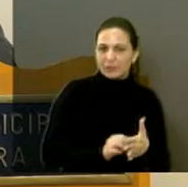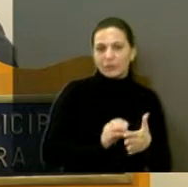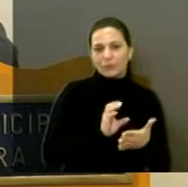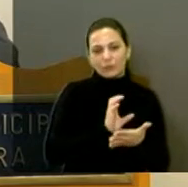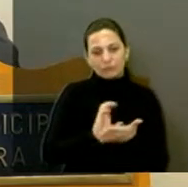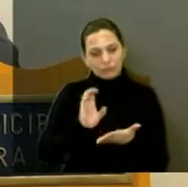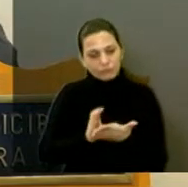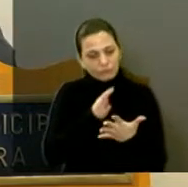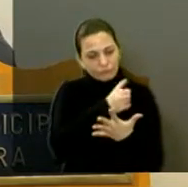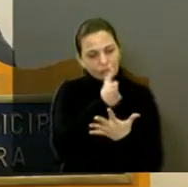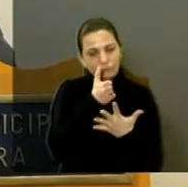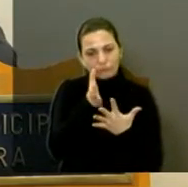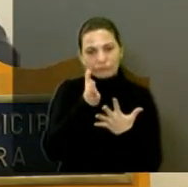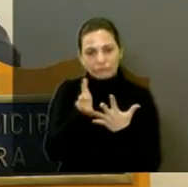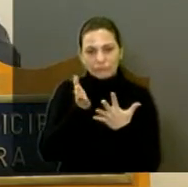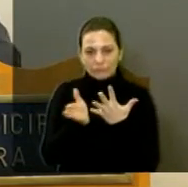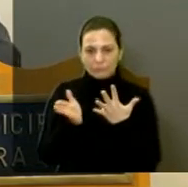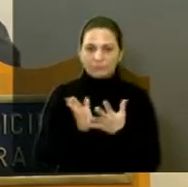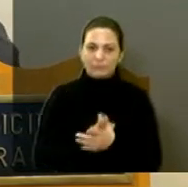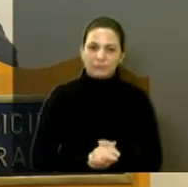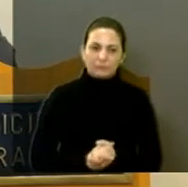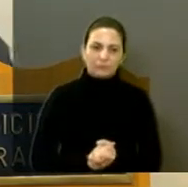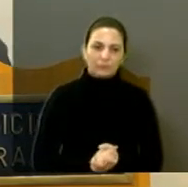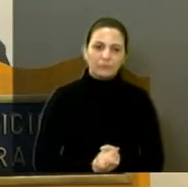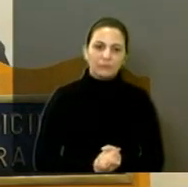Então, nós temos que, sim,